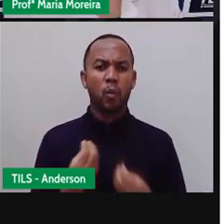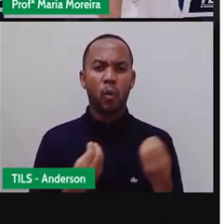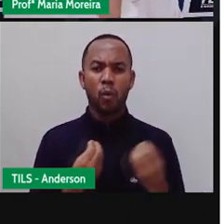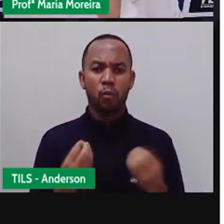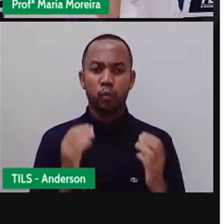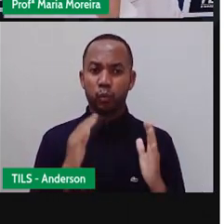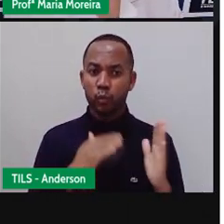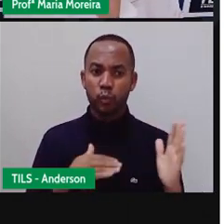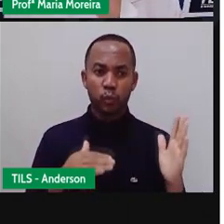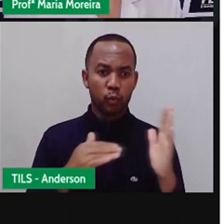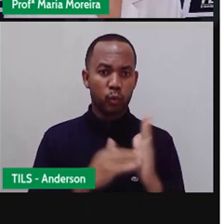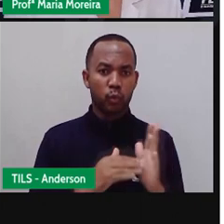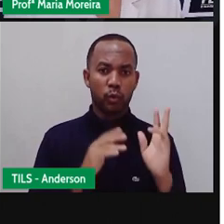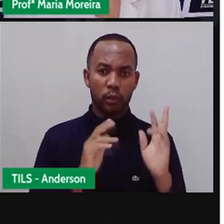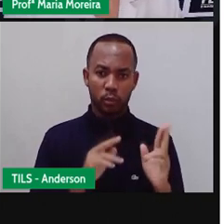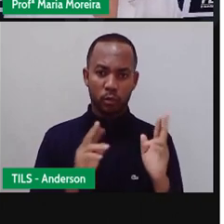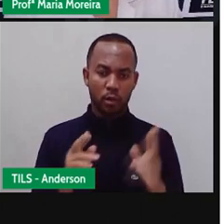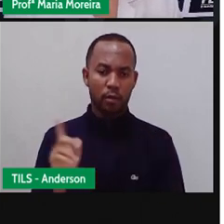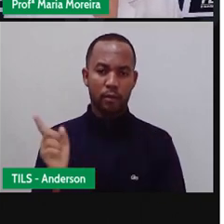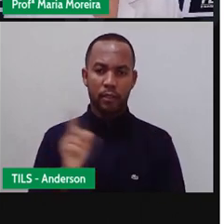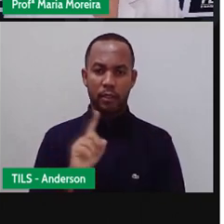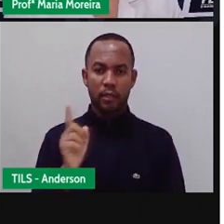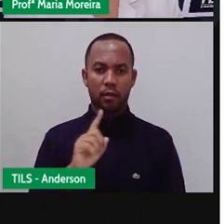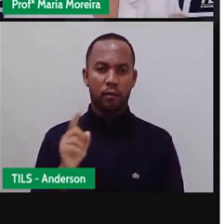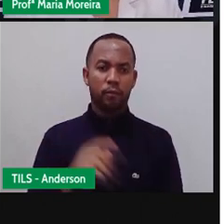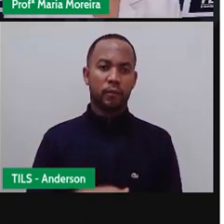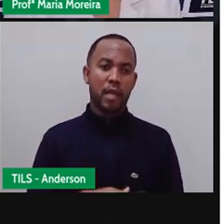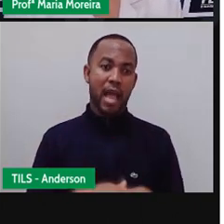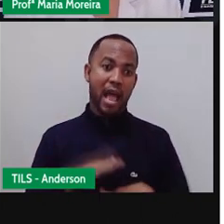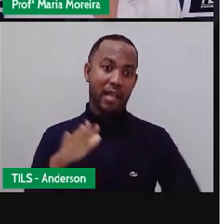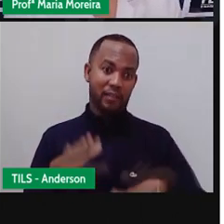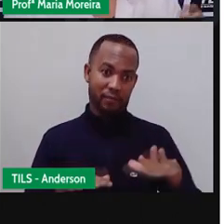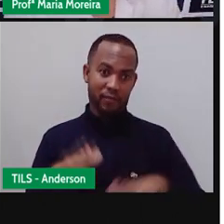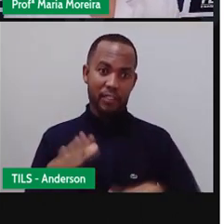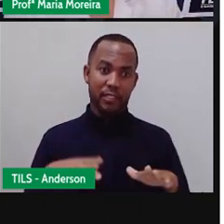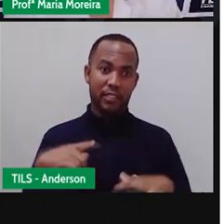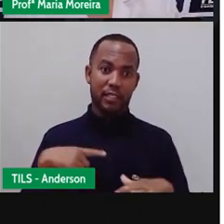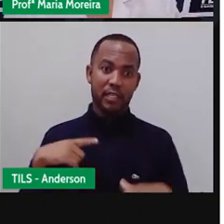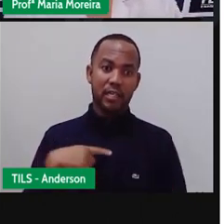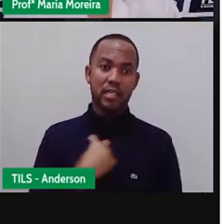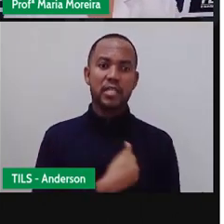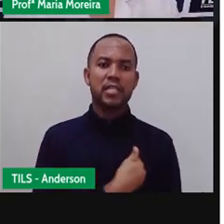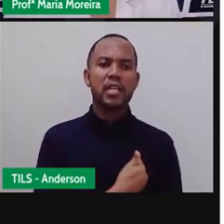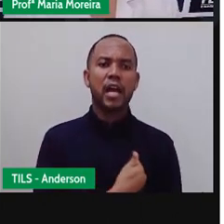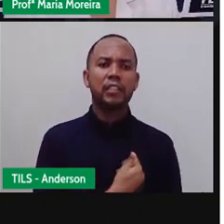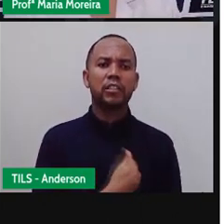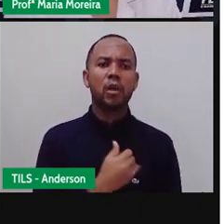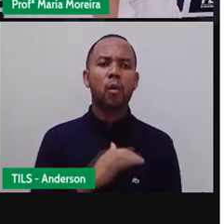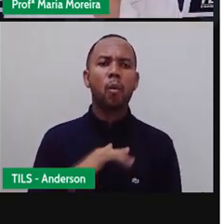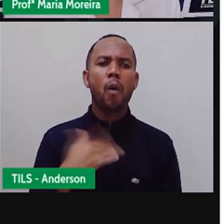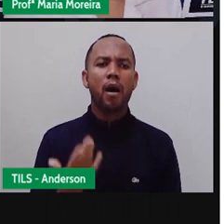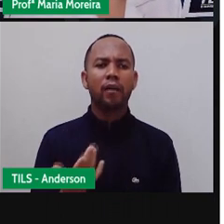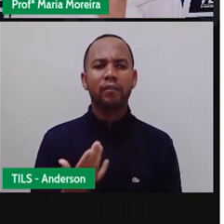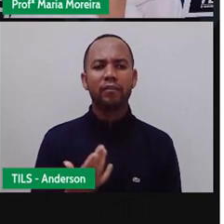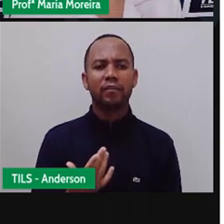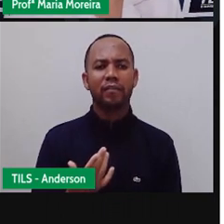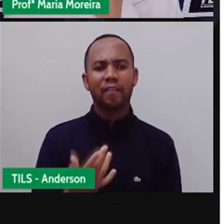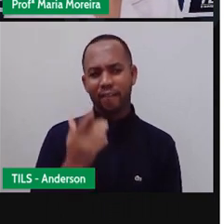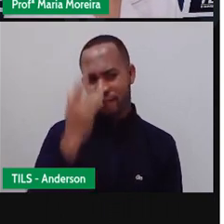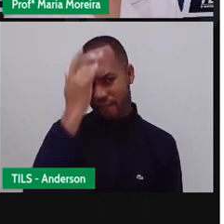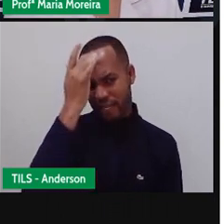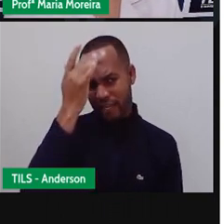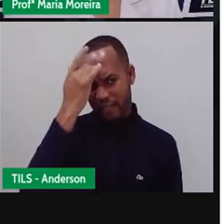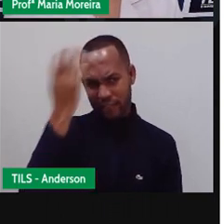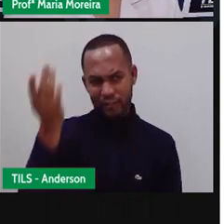os sites, não, tá? Em todas as redes sociais. Algumas pedem aí a idade mínima. Mas aí é fácil